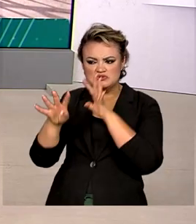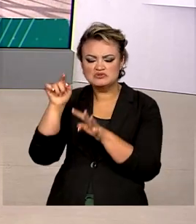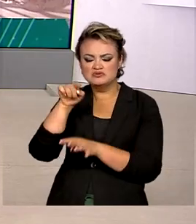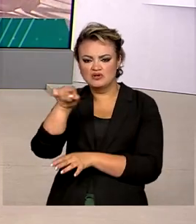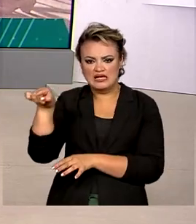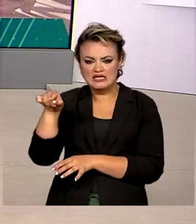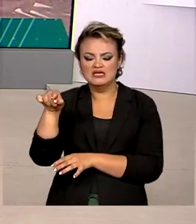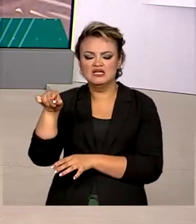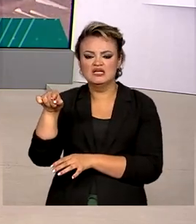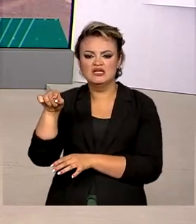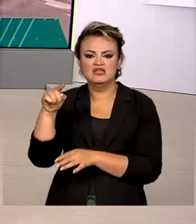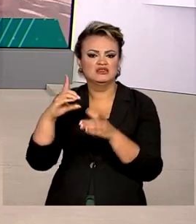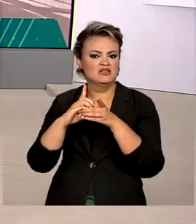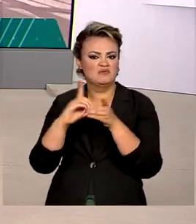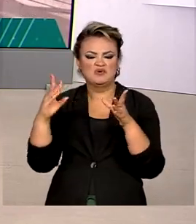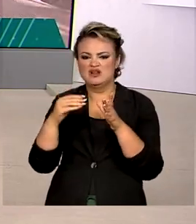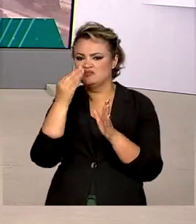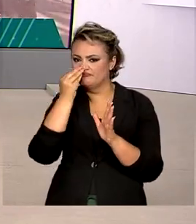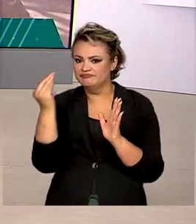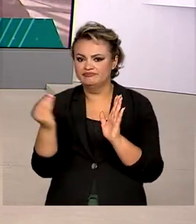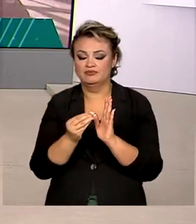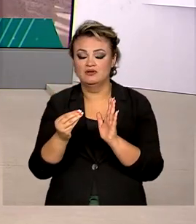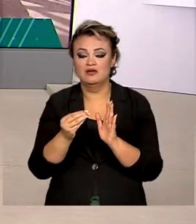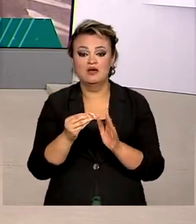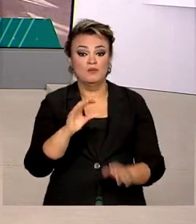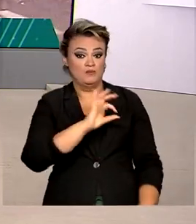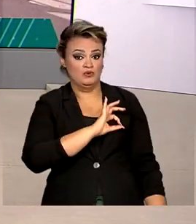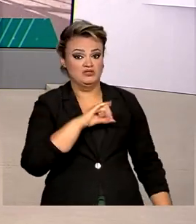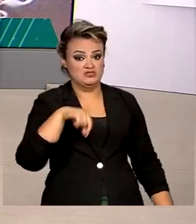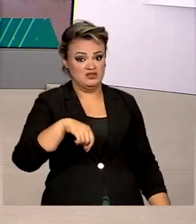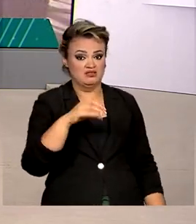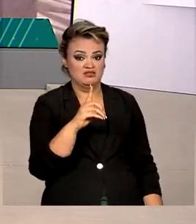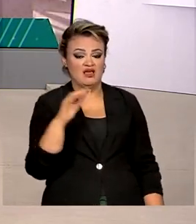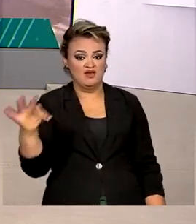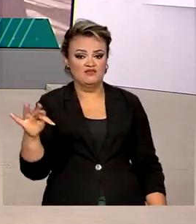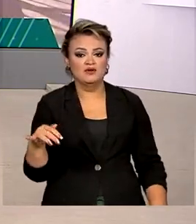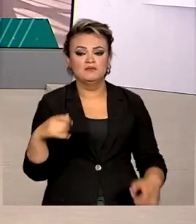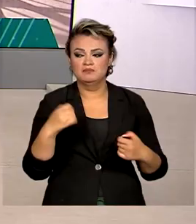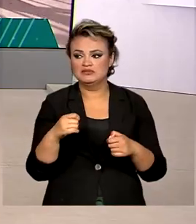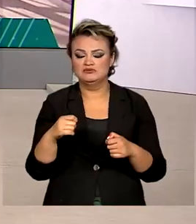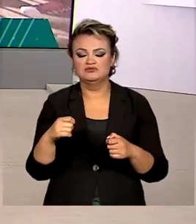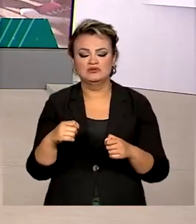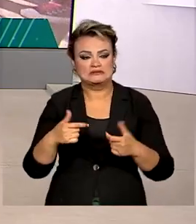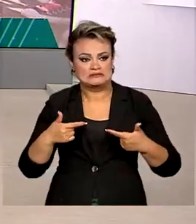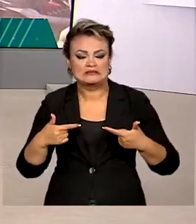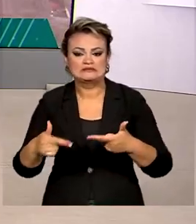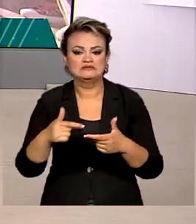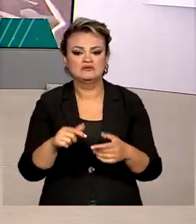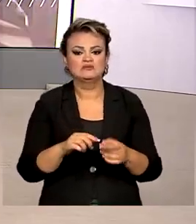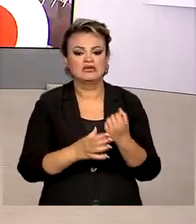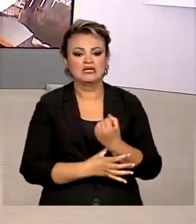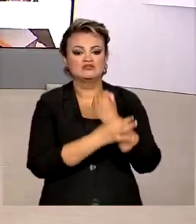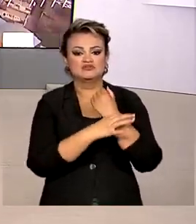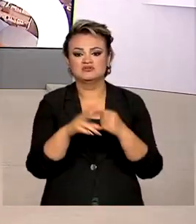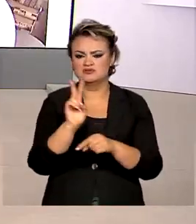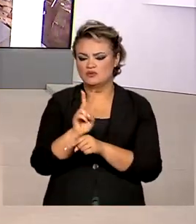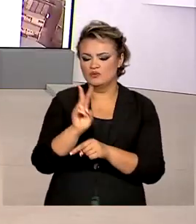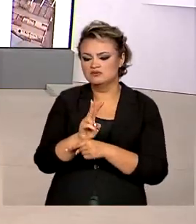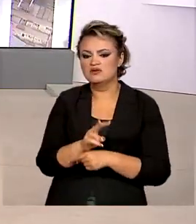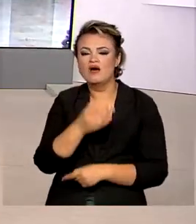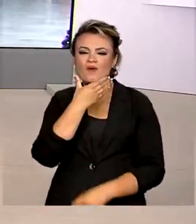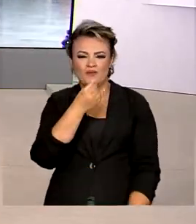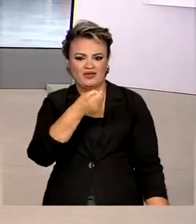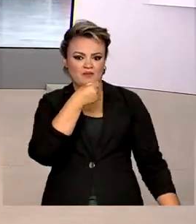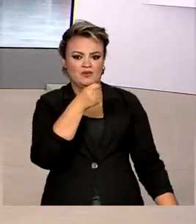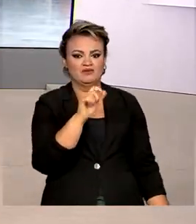antidemocráticas. Policiais do Distrito Federal tiveram que agir para garantir a segurança. Vamos conversar com o